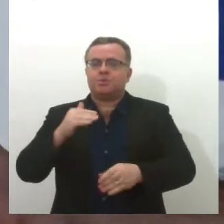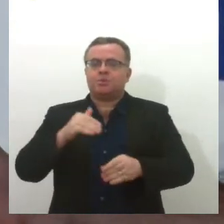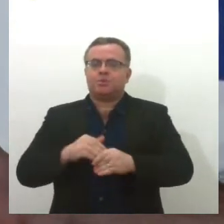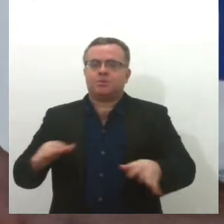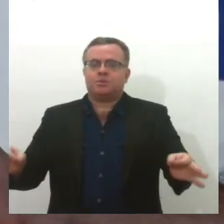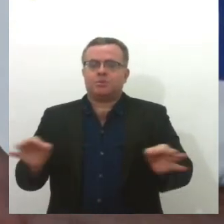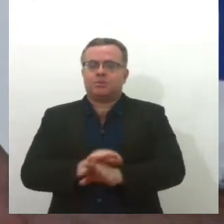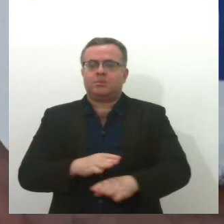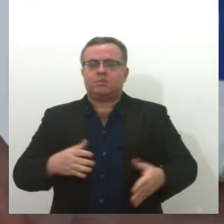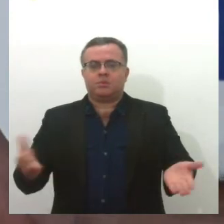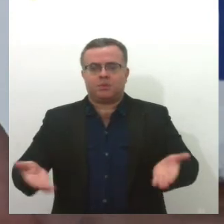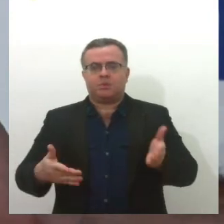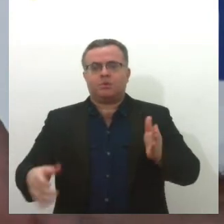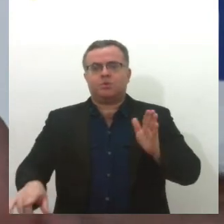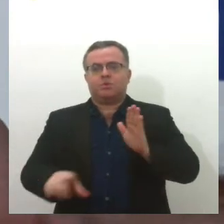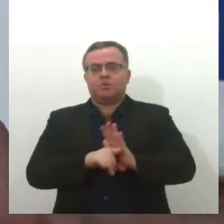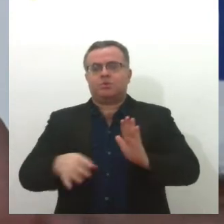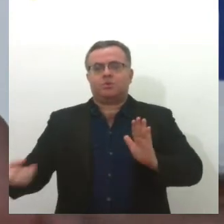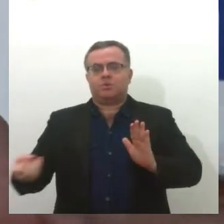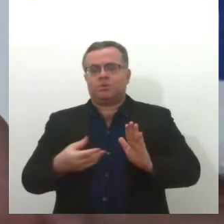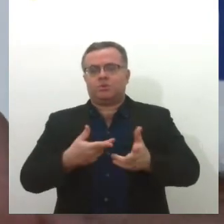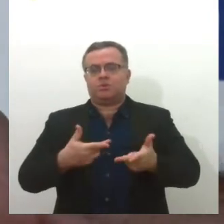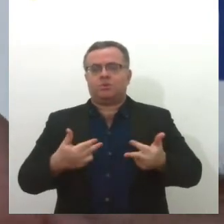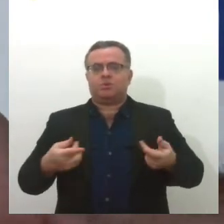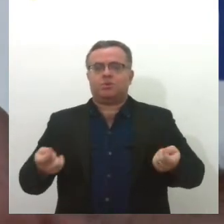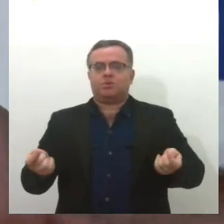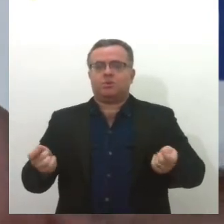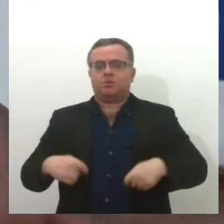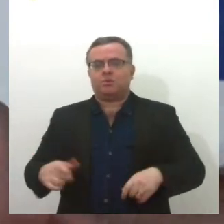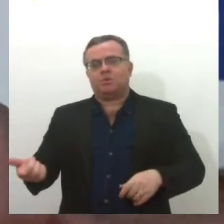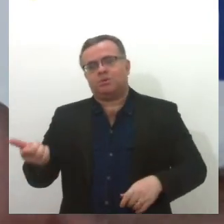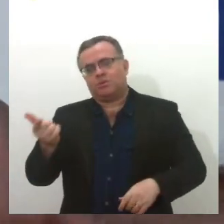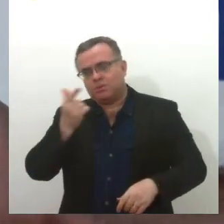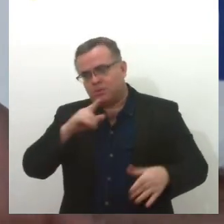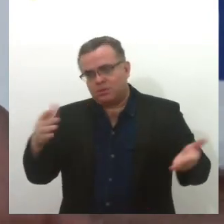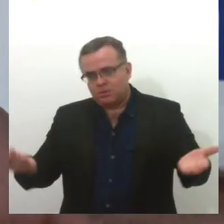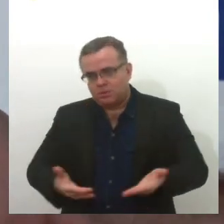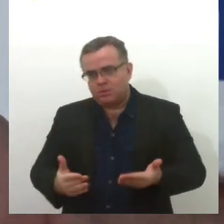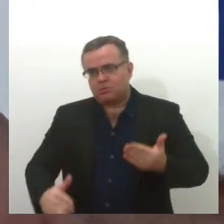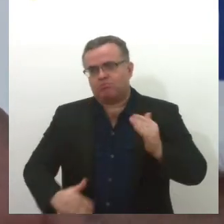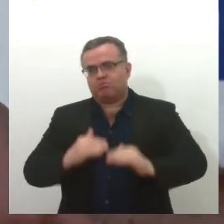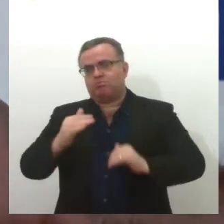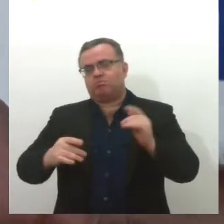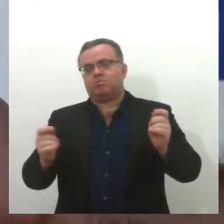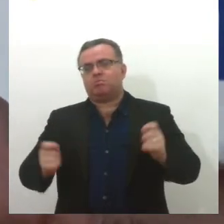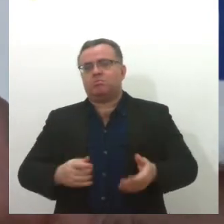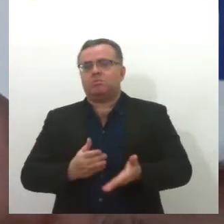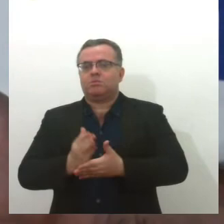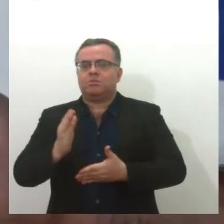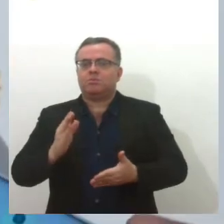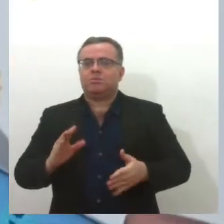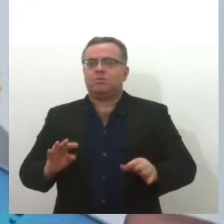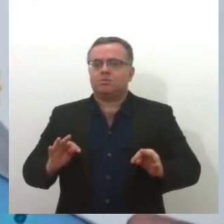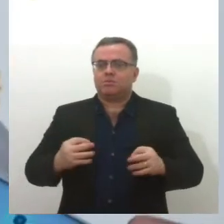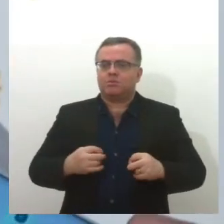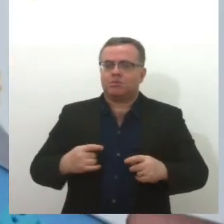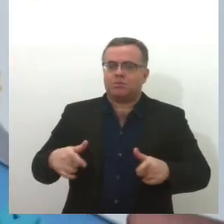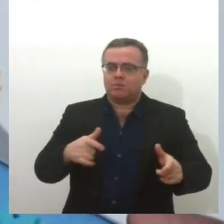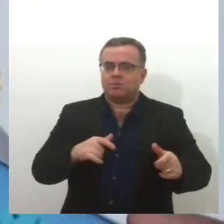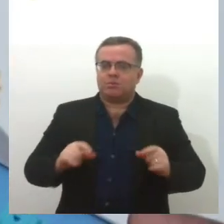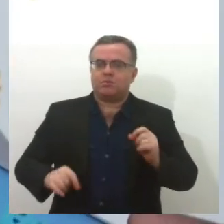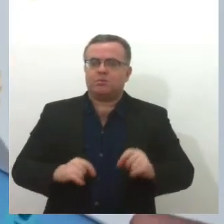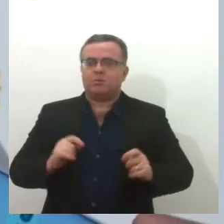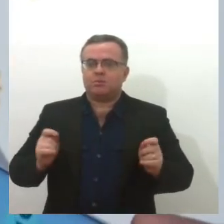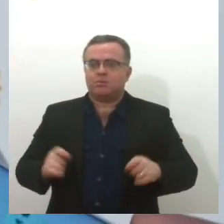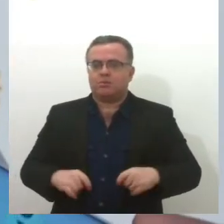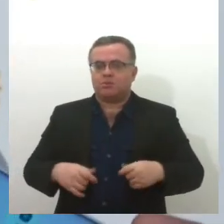com outra roupagem. Conseguiu dessa vez realmente fazer a tramitação, foi aprovada no Senado, foi aprovada agora na Câmara e a